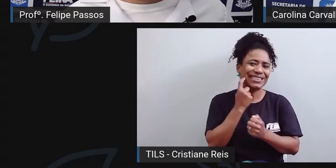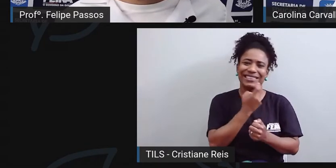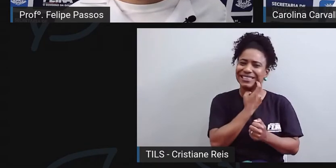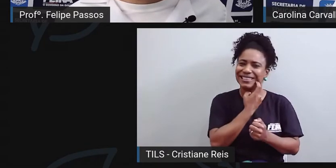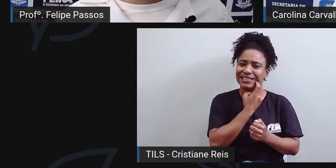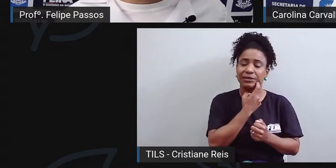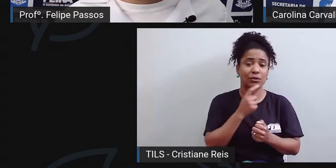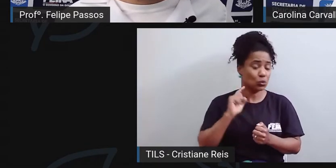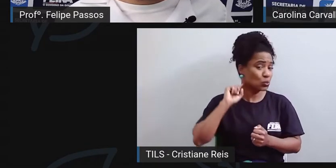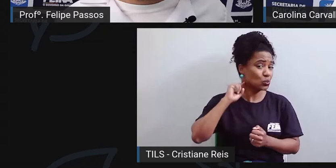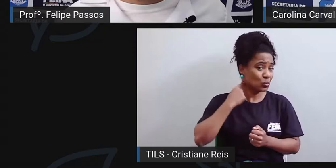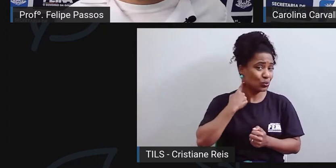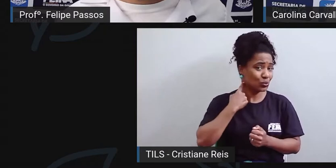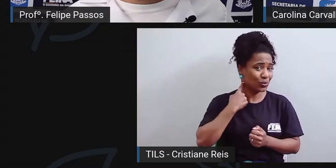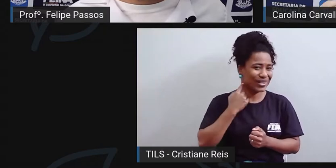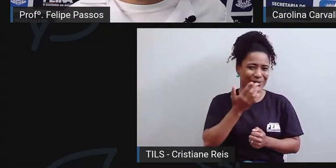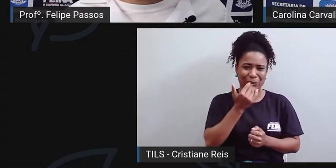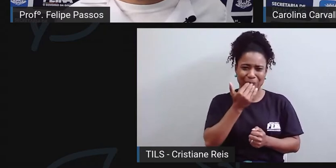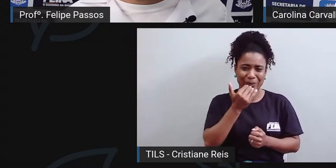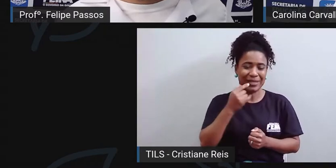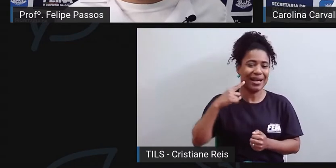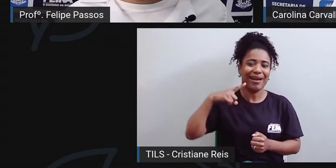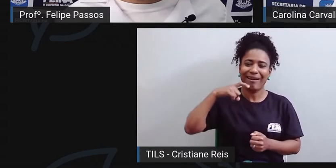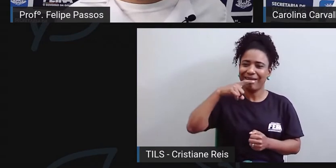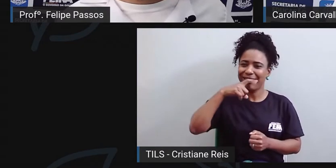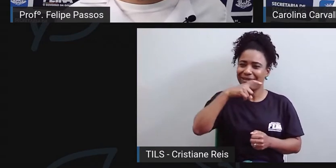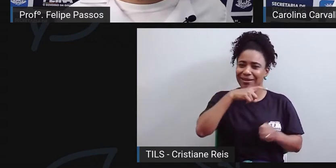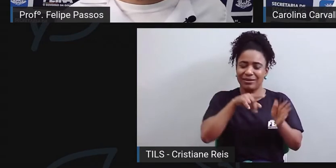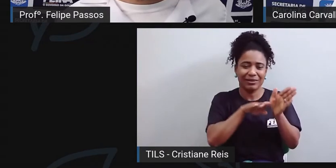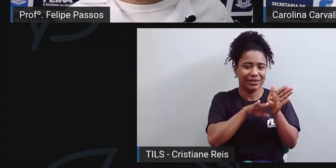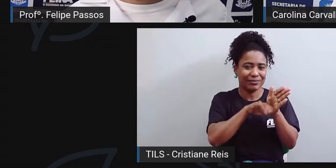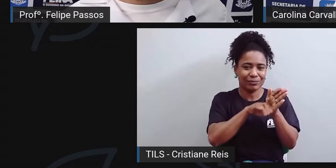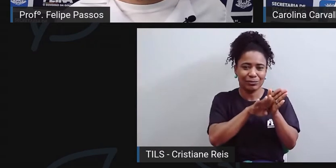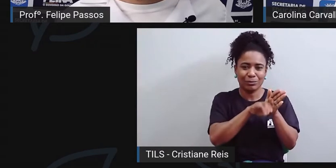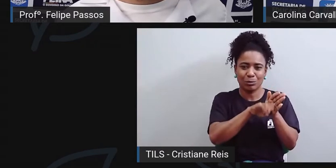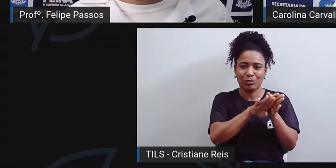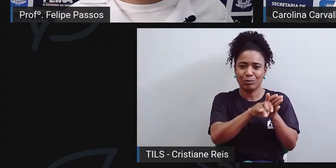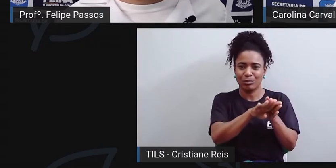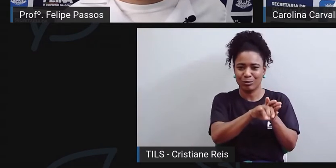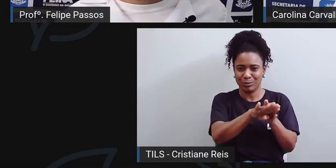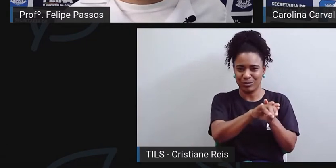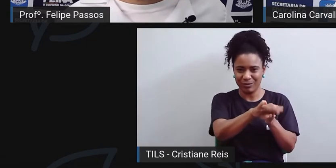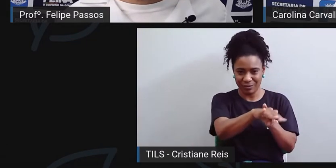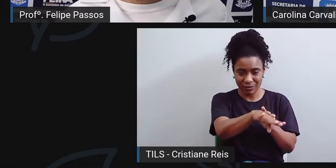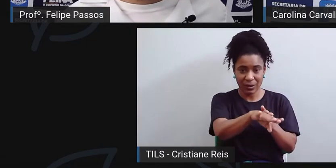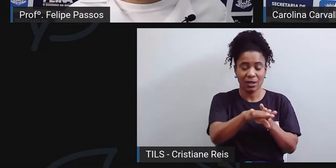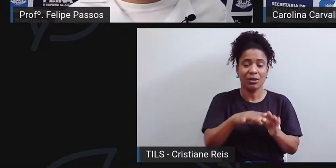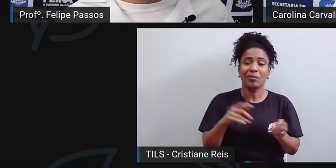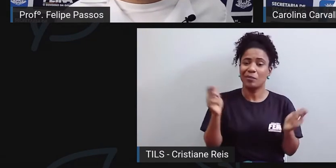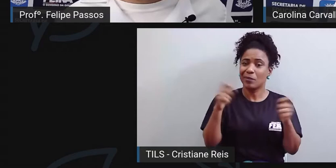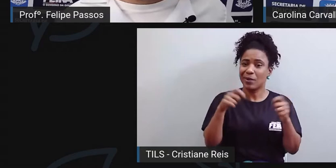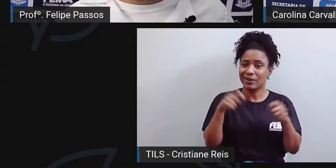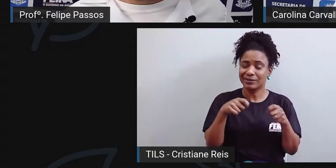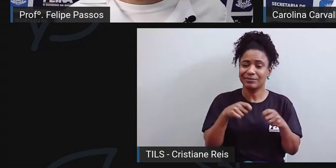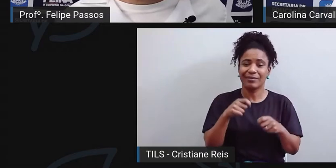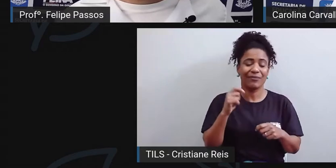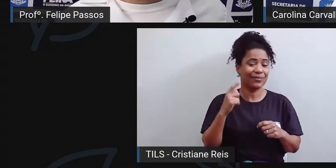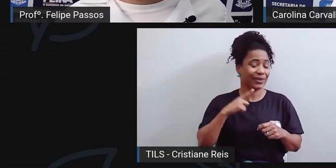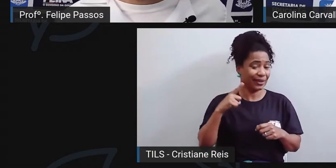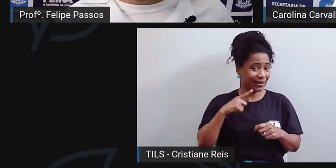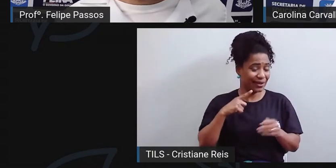bactérias. Então, esse conjunto de resíduos de alimento com bactérias forma o que a gente chama de placa